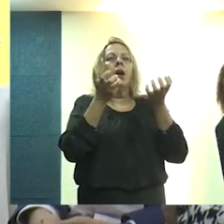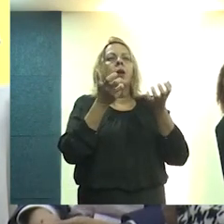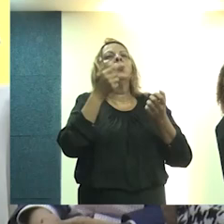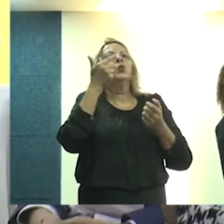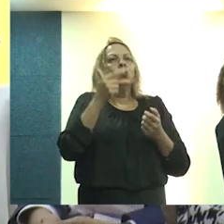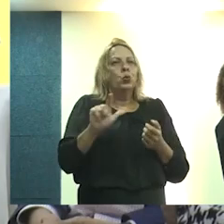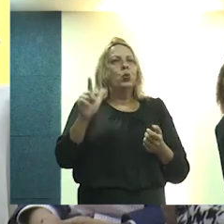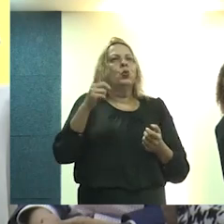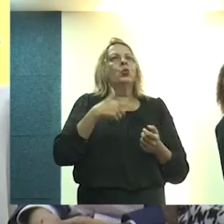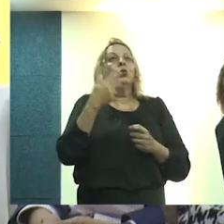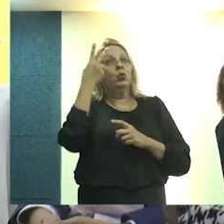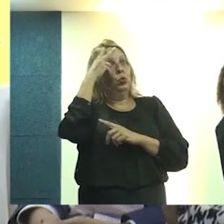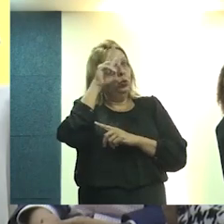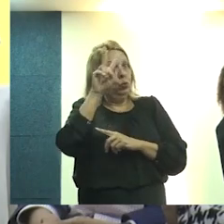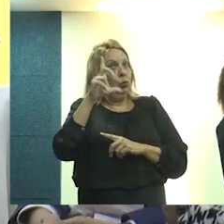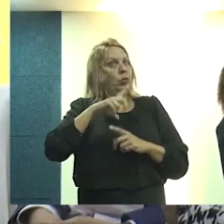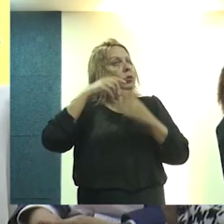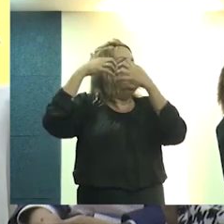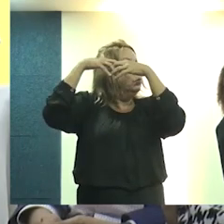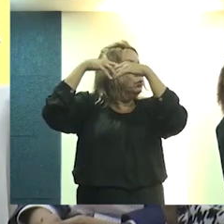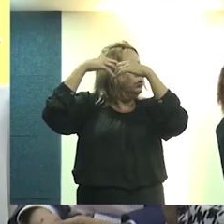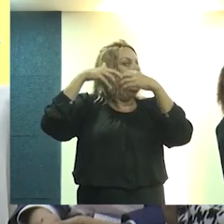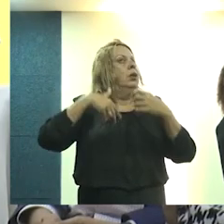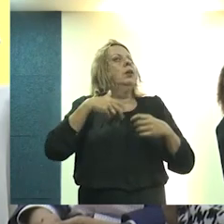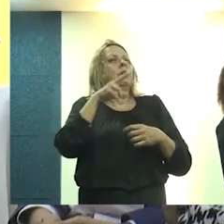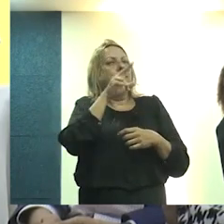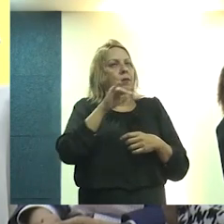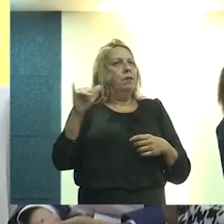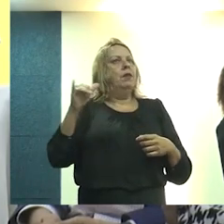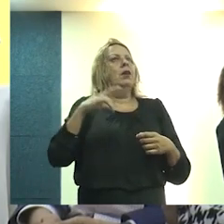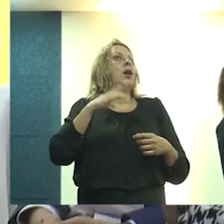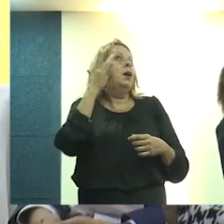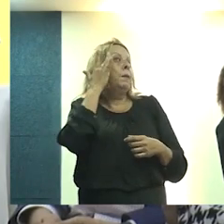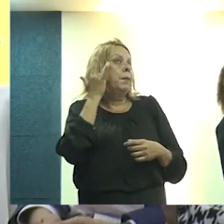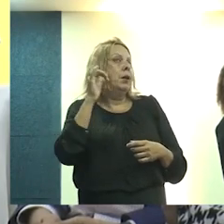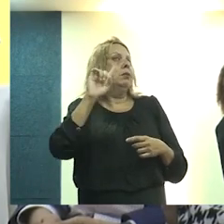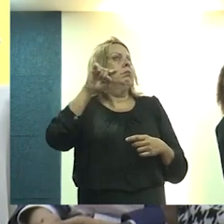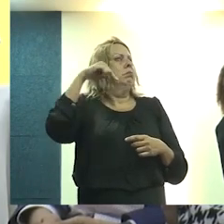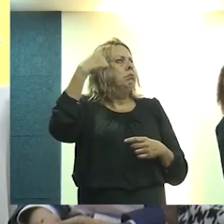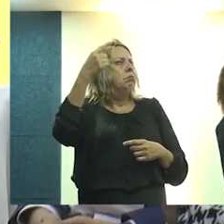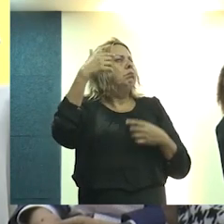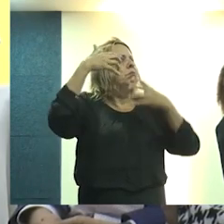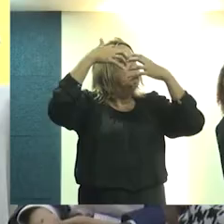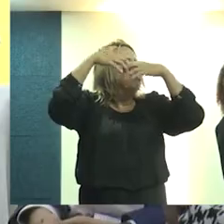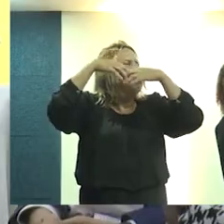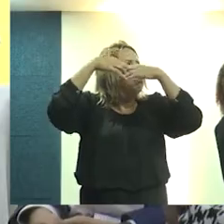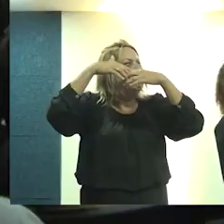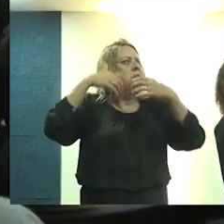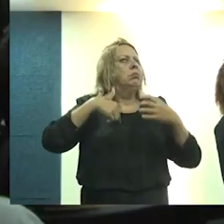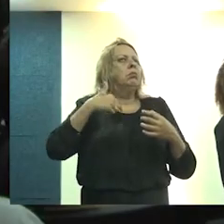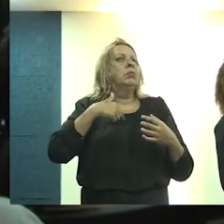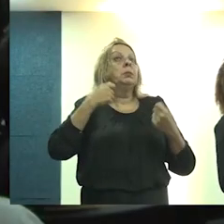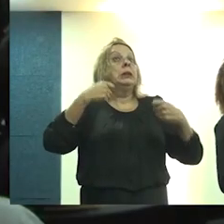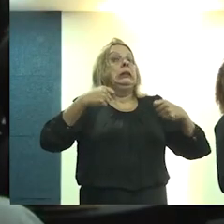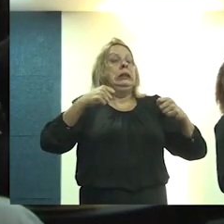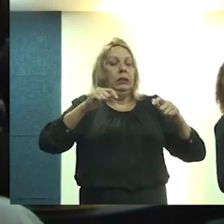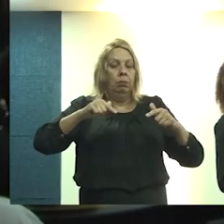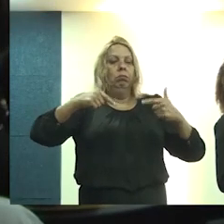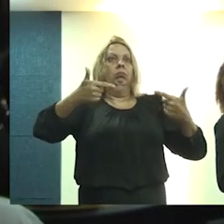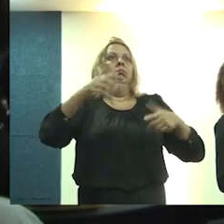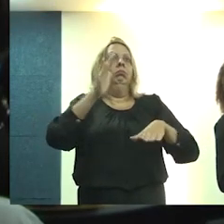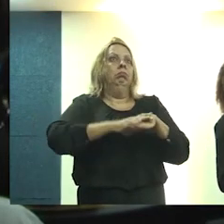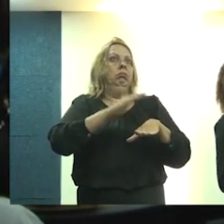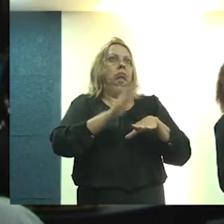insistir que a gente está há dois dias na reflexão e vamos continuar amanhã e depois refletindo. A gente precisa de ação,